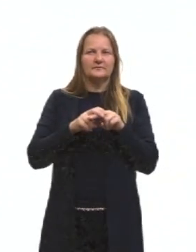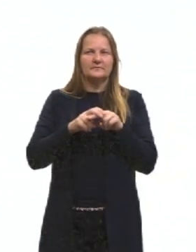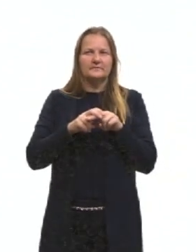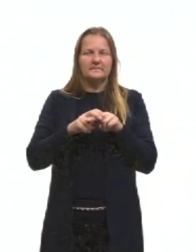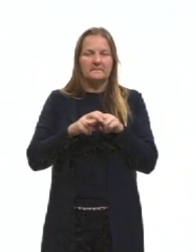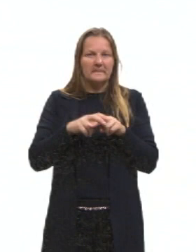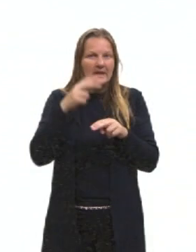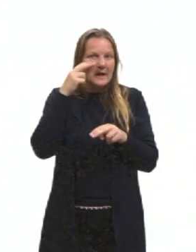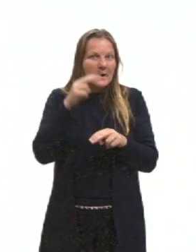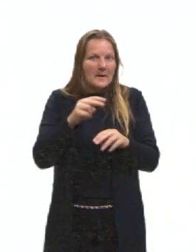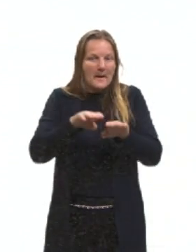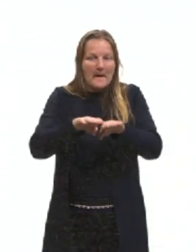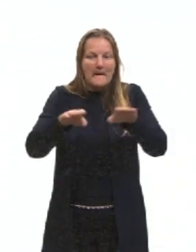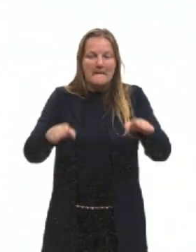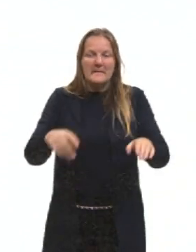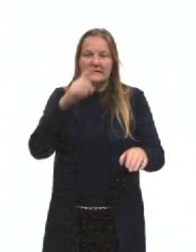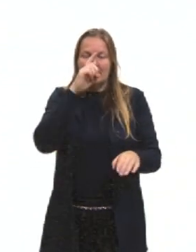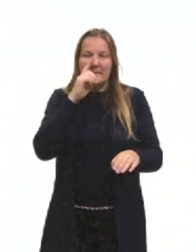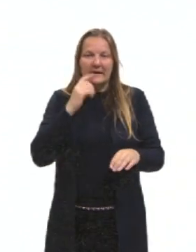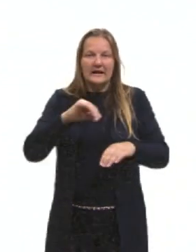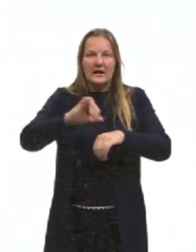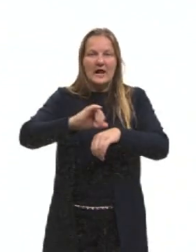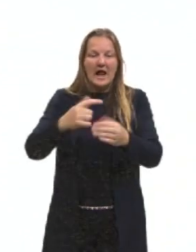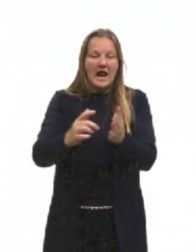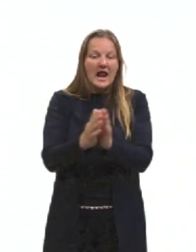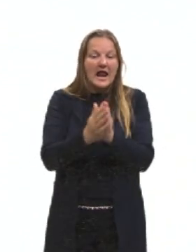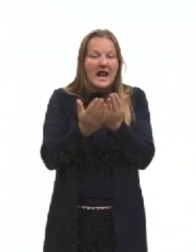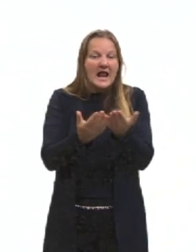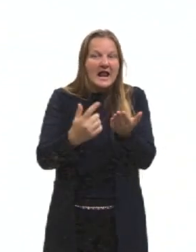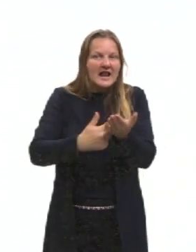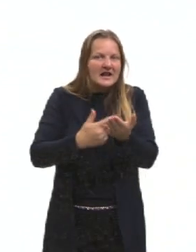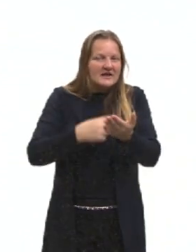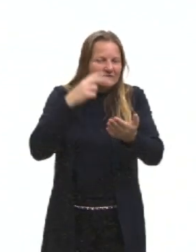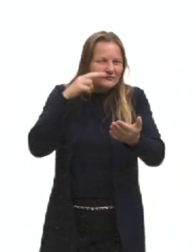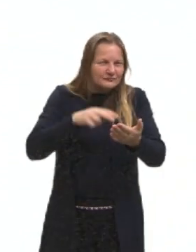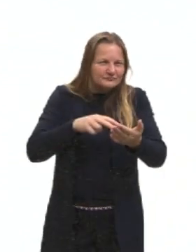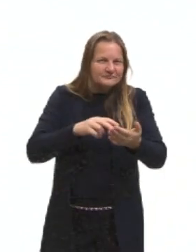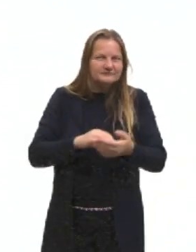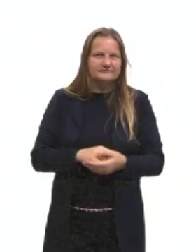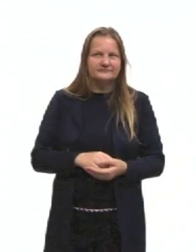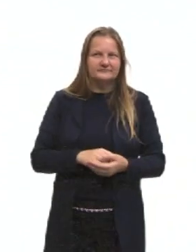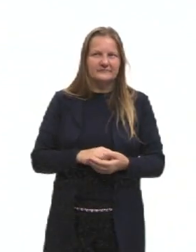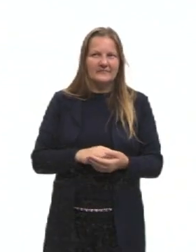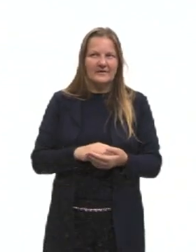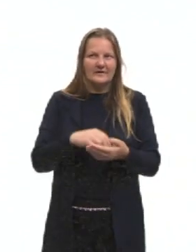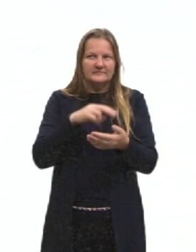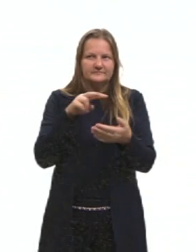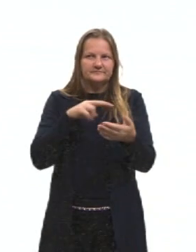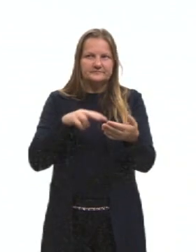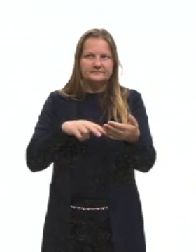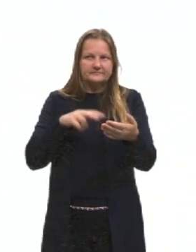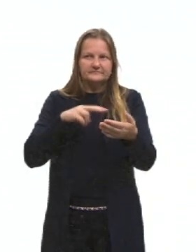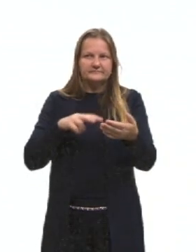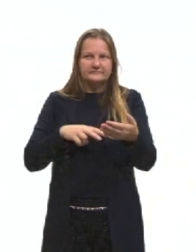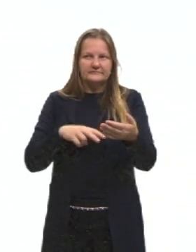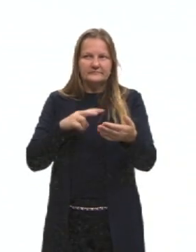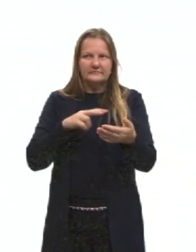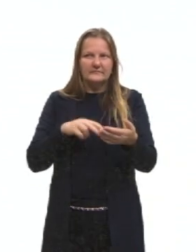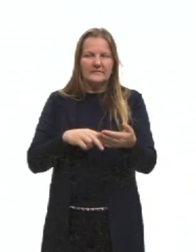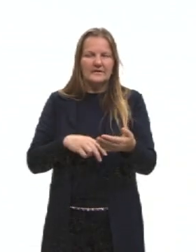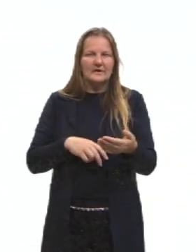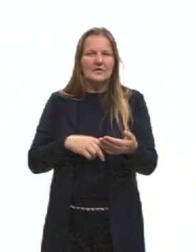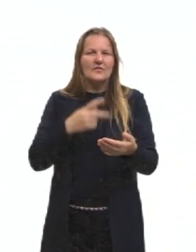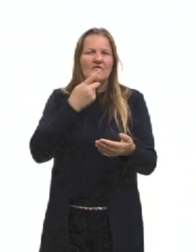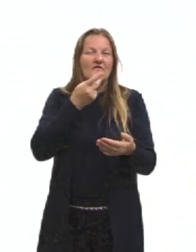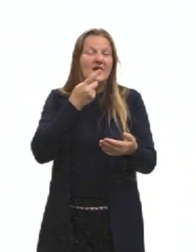na frente de uma mesa amarela, com um livro aberto. E aí ela está dizendo, é assim que ela aparece nas quatro imagens, né? E ela